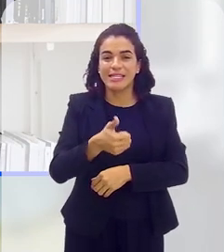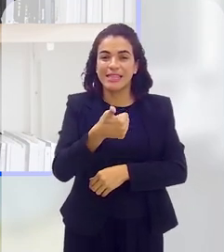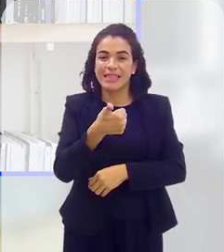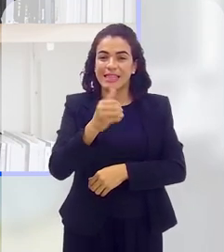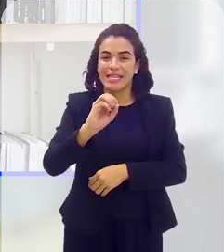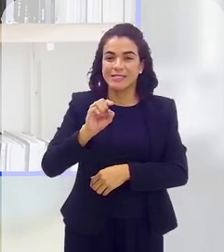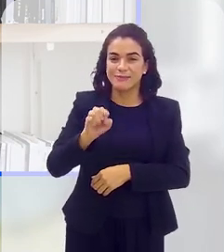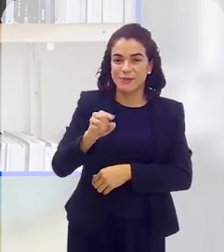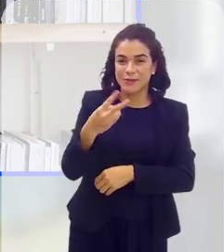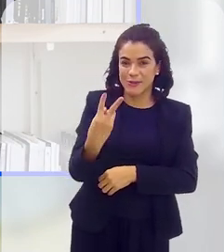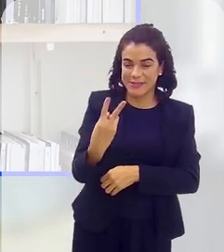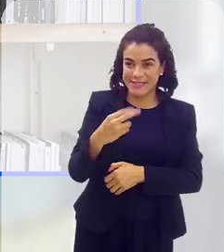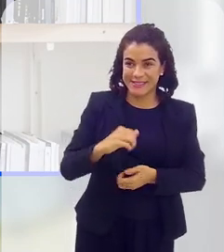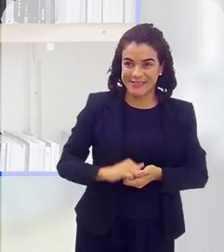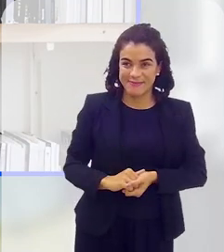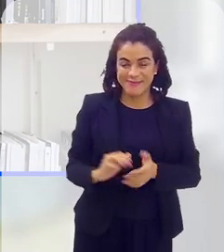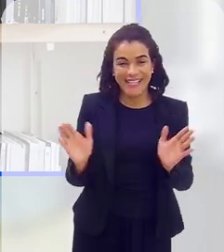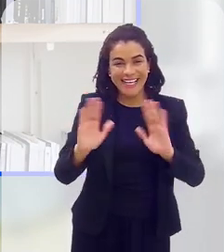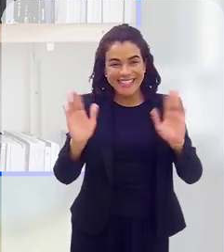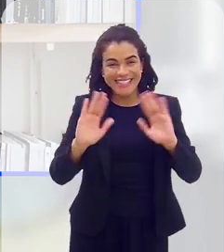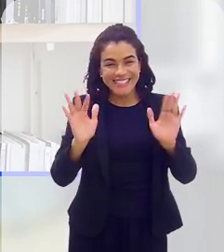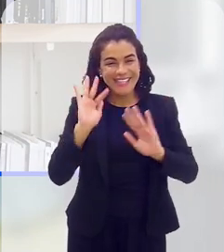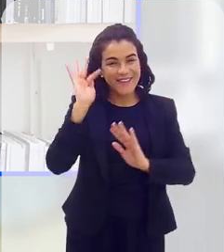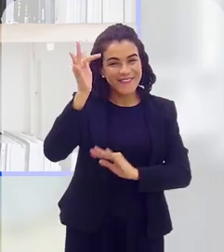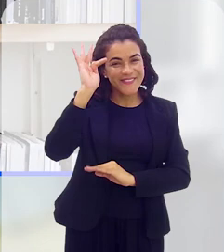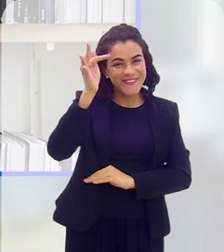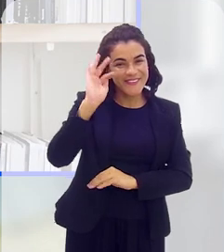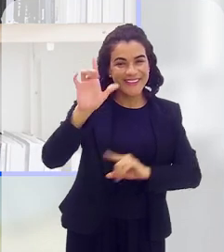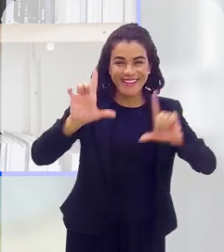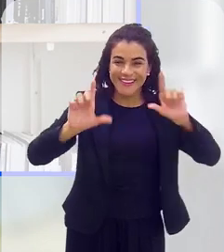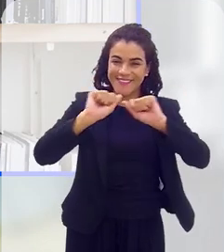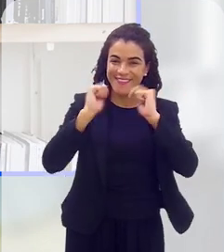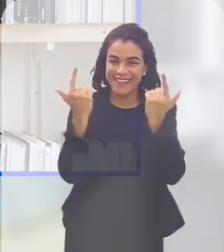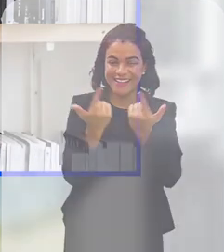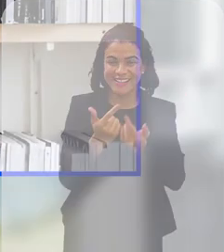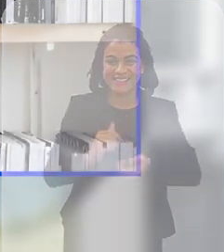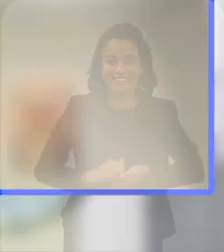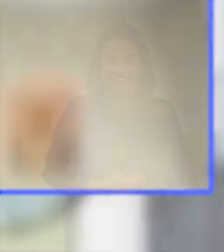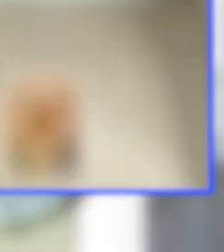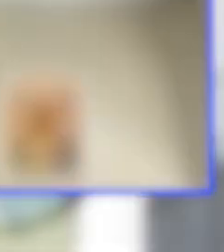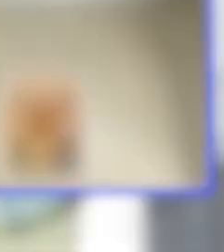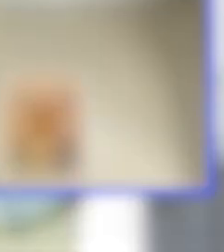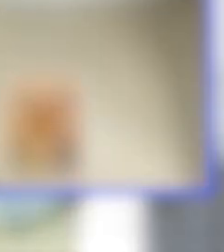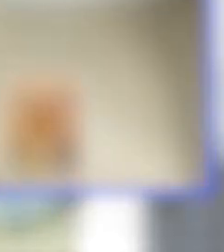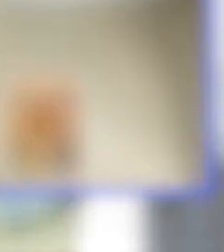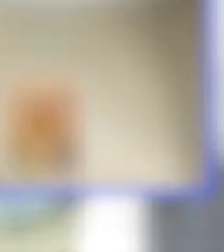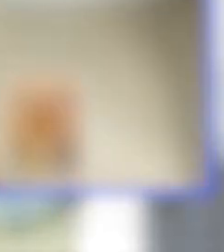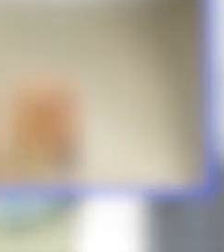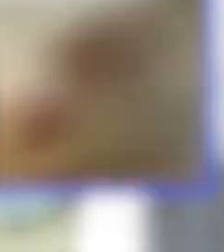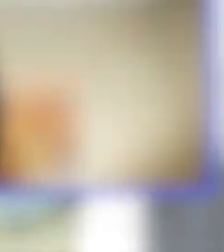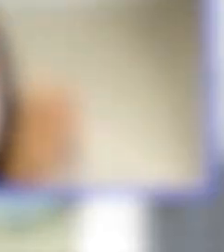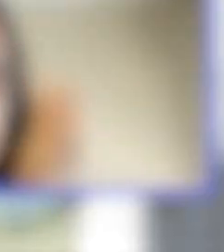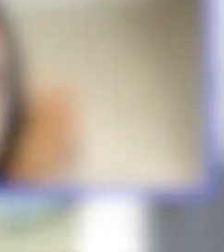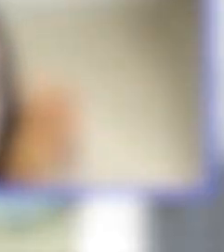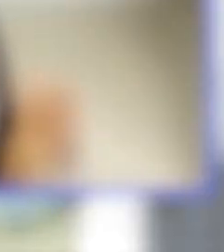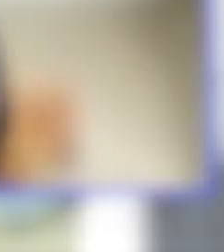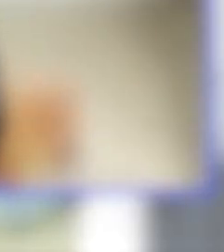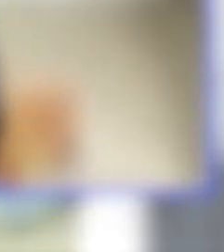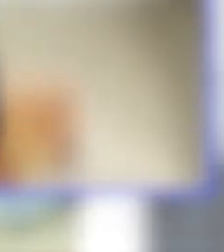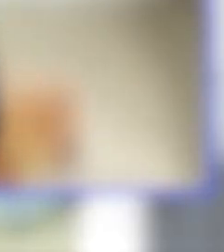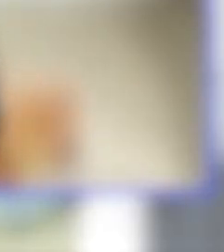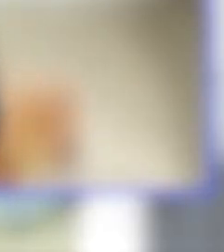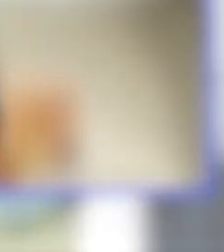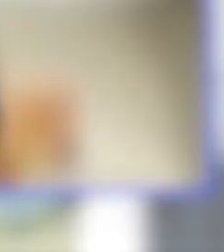10.2 na sua TV aberta. Até a próxima. TV Alerja, o canal do povo. Eify Tchau. Tchau.